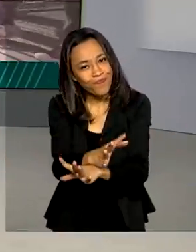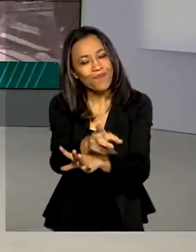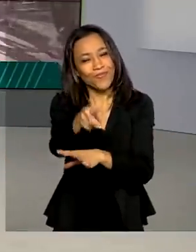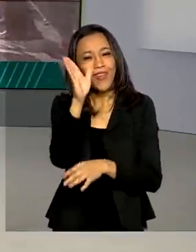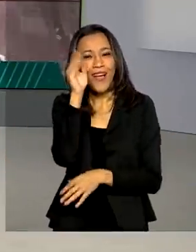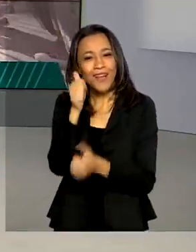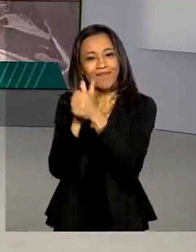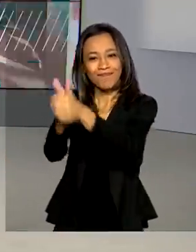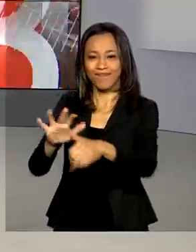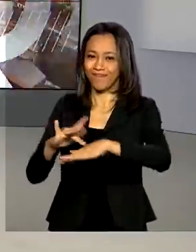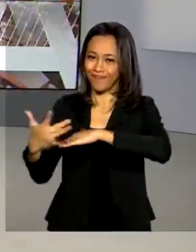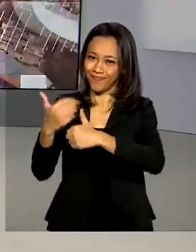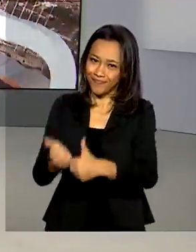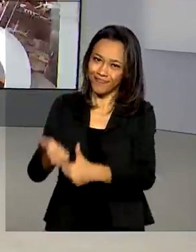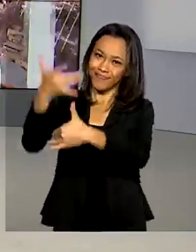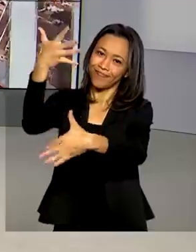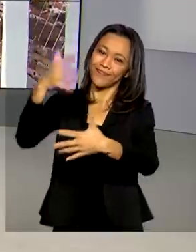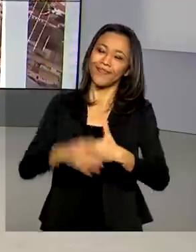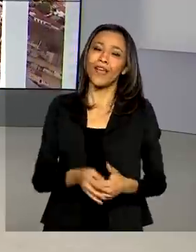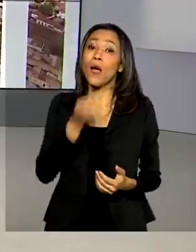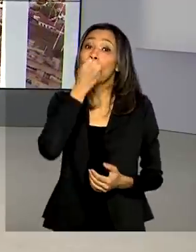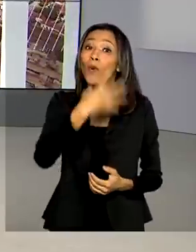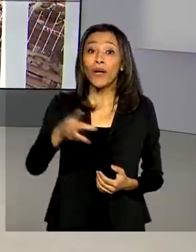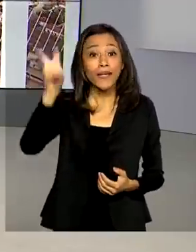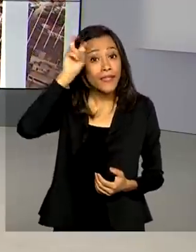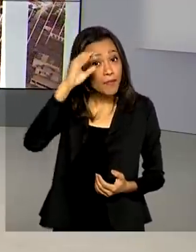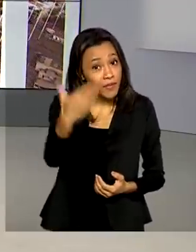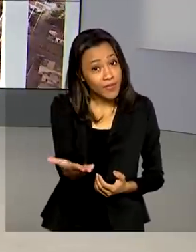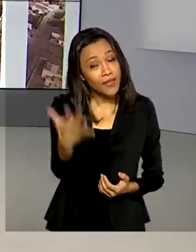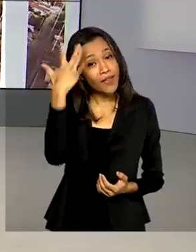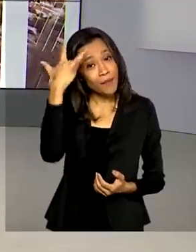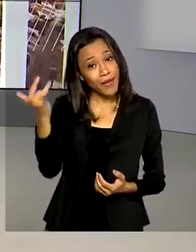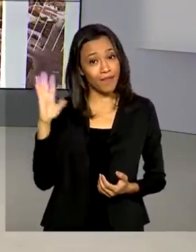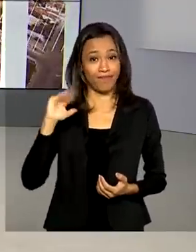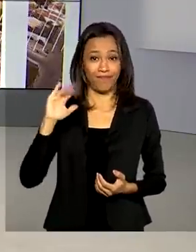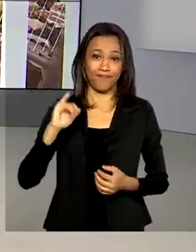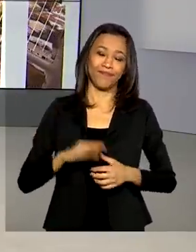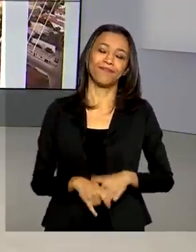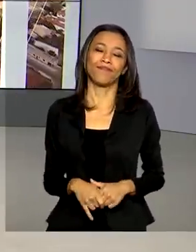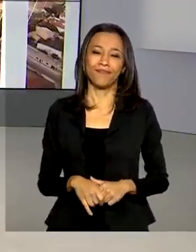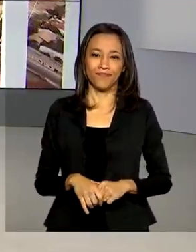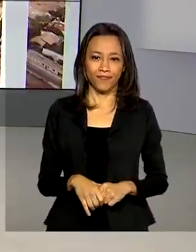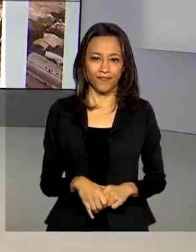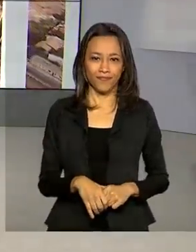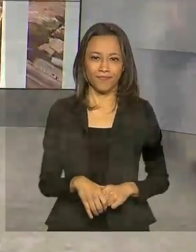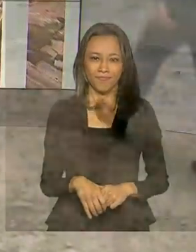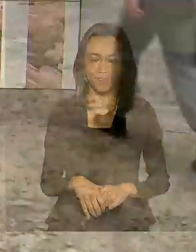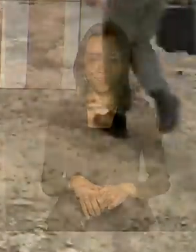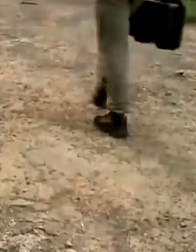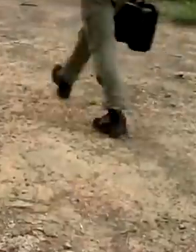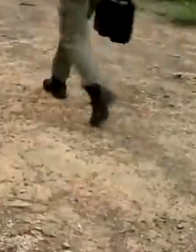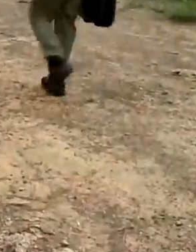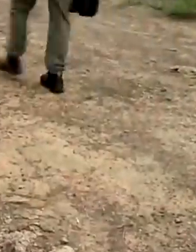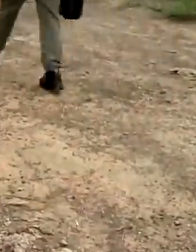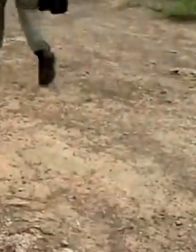acompanhe também pelas redes sociais. Boa quinta-feira para você e até amanhã. Tchau, tchau. Tchau,